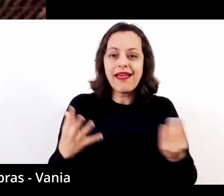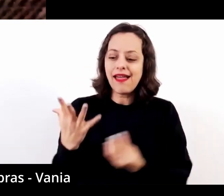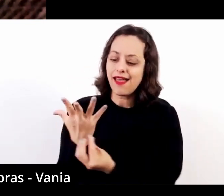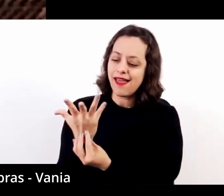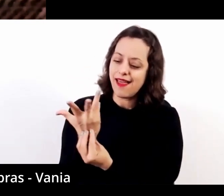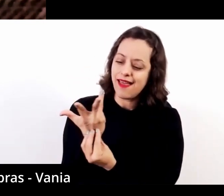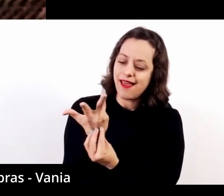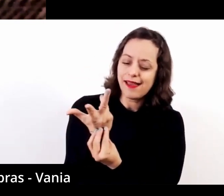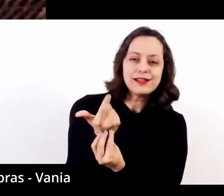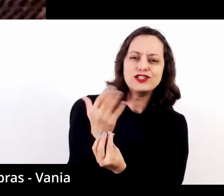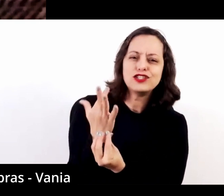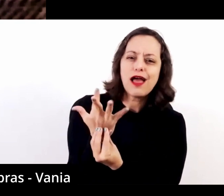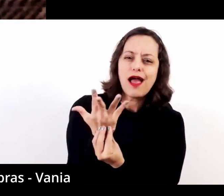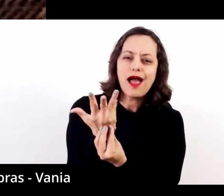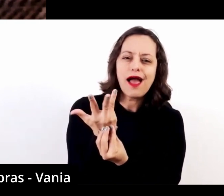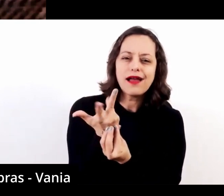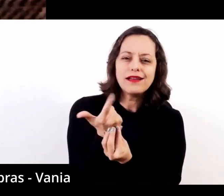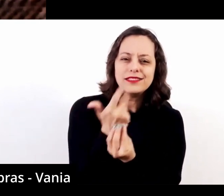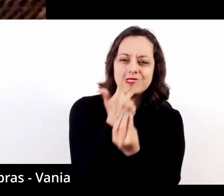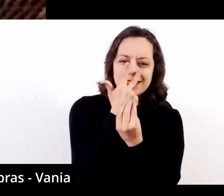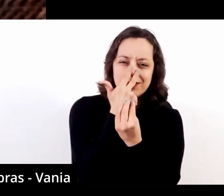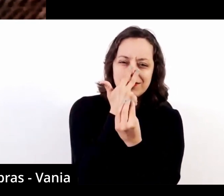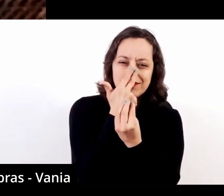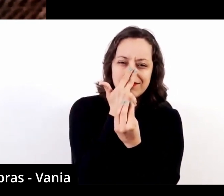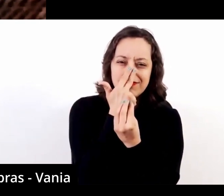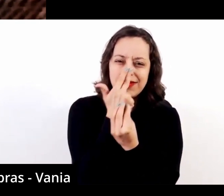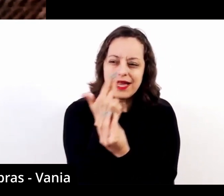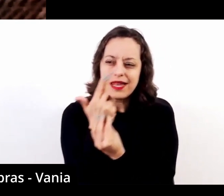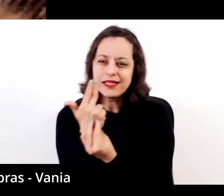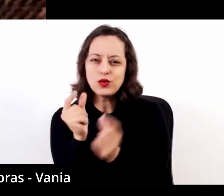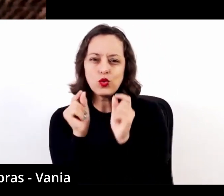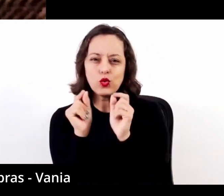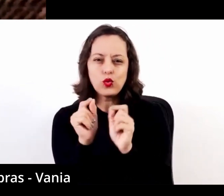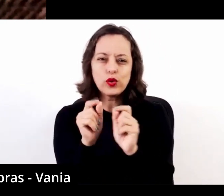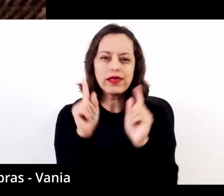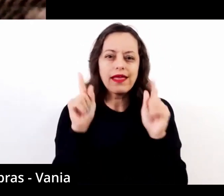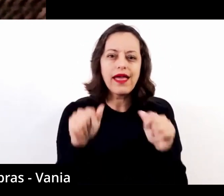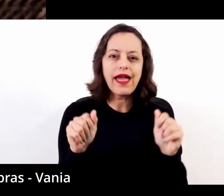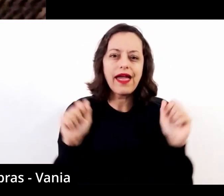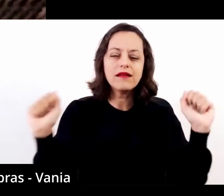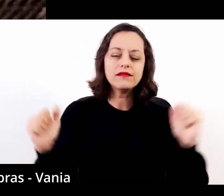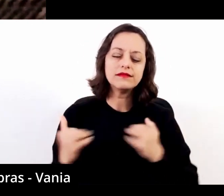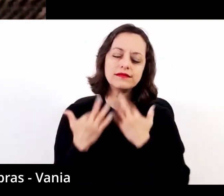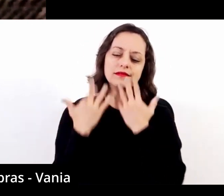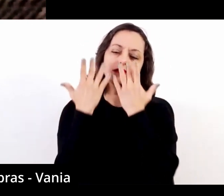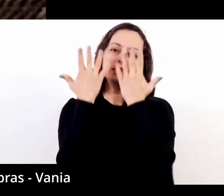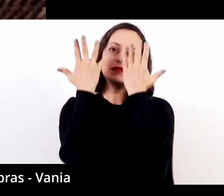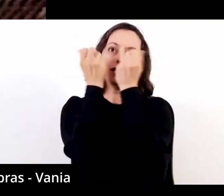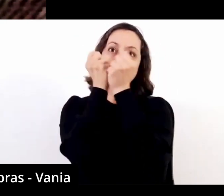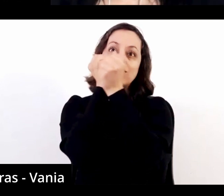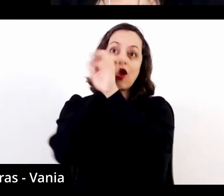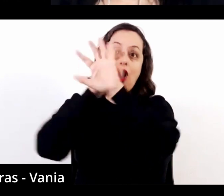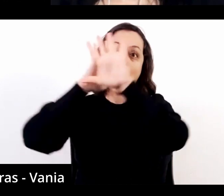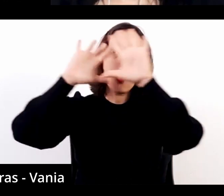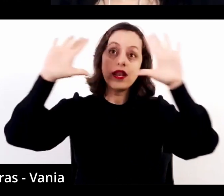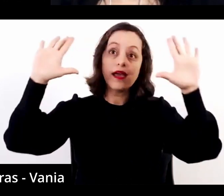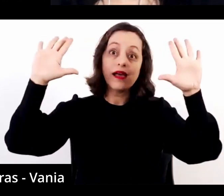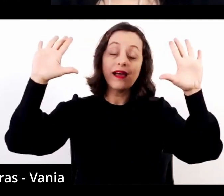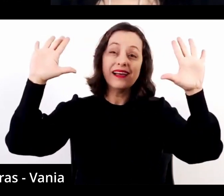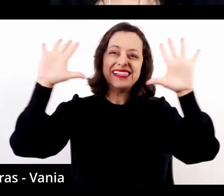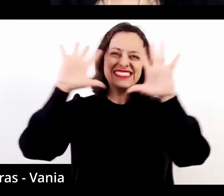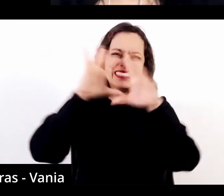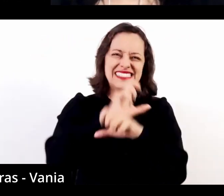que pendula numa linha muito tênue entre aquilo que é uma glória, uma paz e um tormento, um